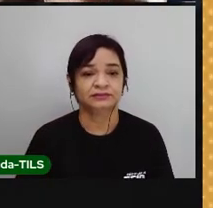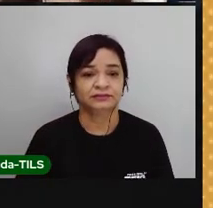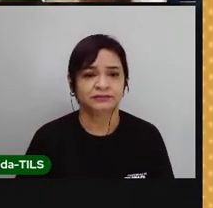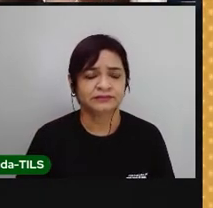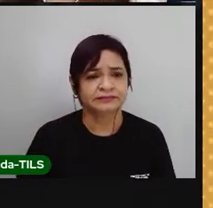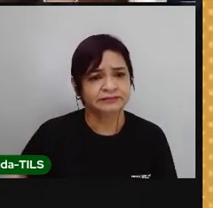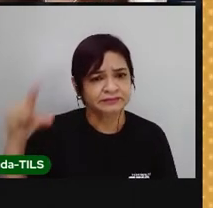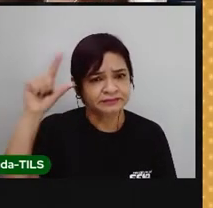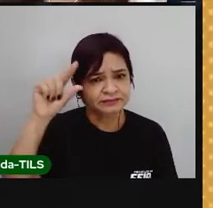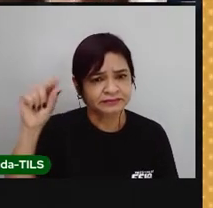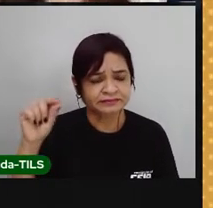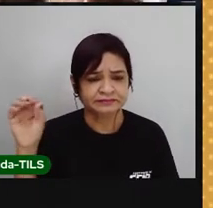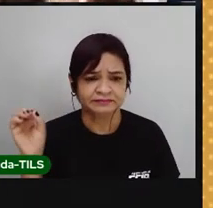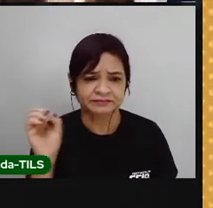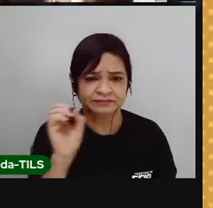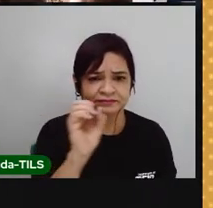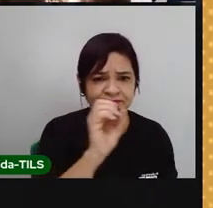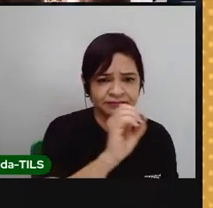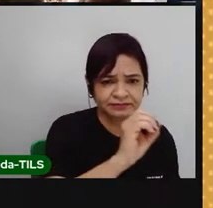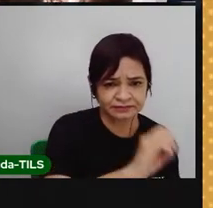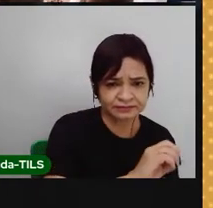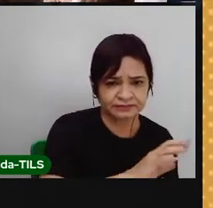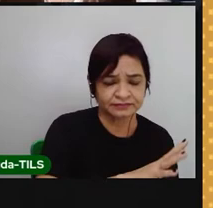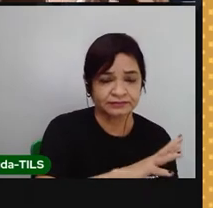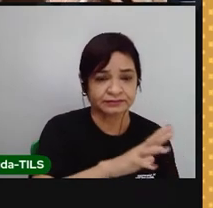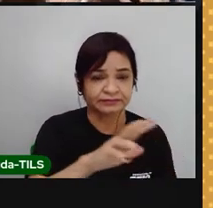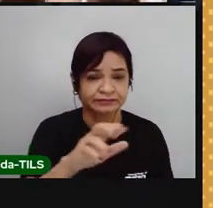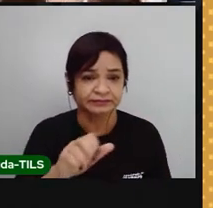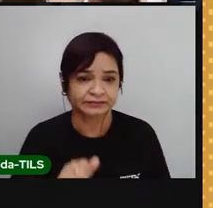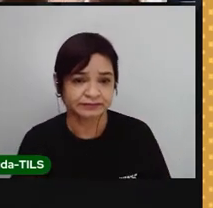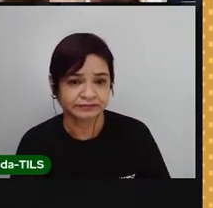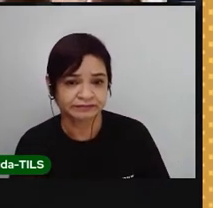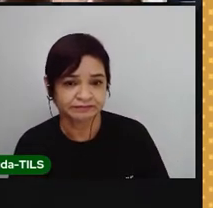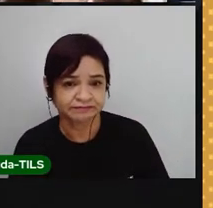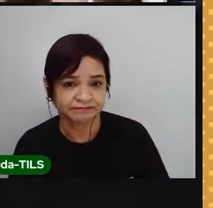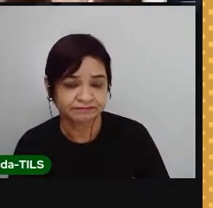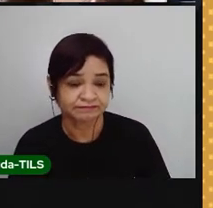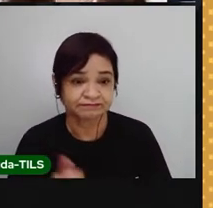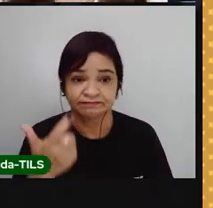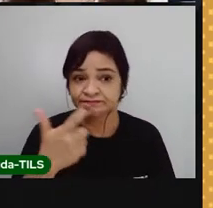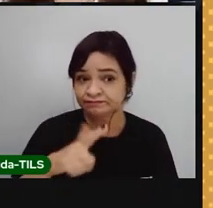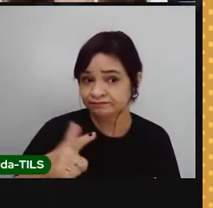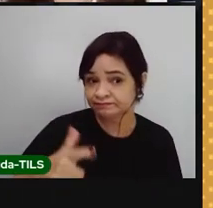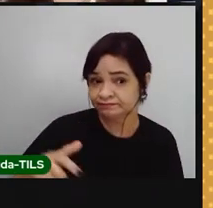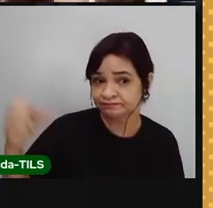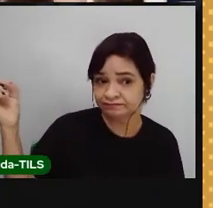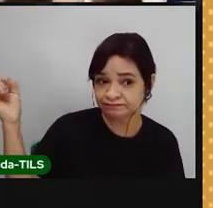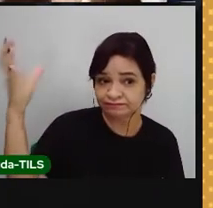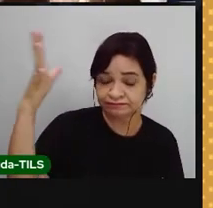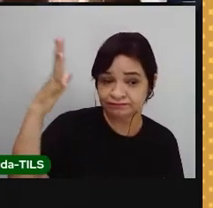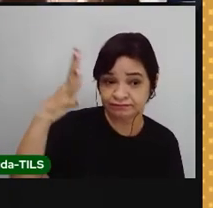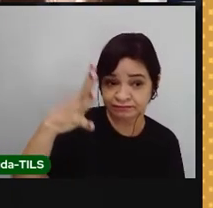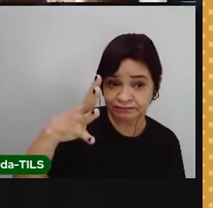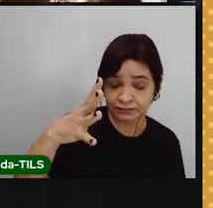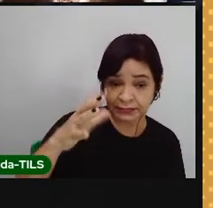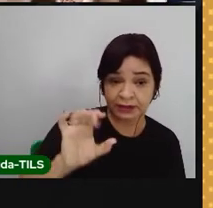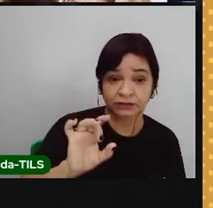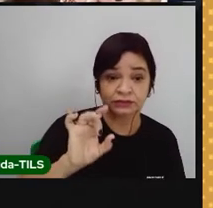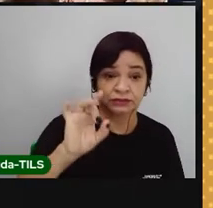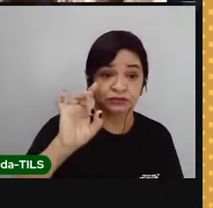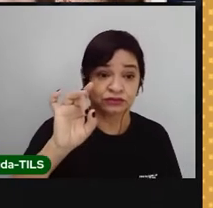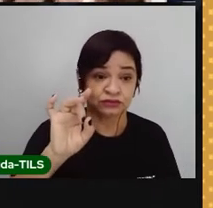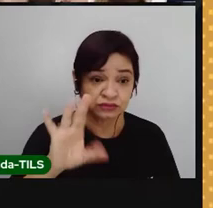A lua é o satélite natural da Terra. Isso quer dizer que ela é um elástico que não apresenta a luz própria. Quando a gente vê aquela